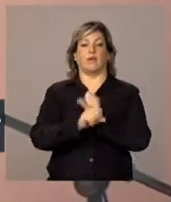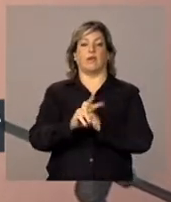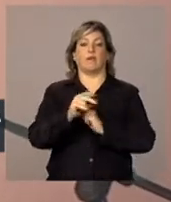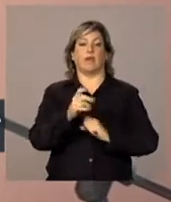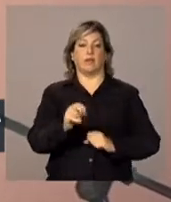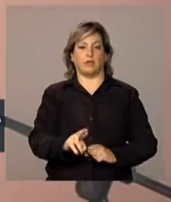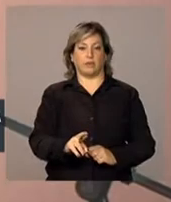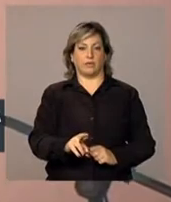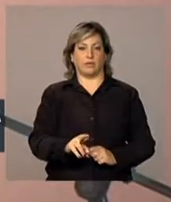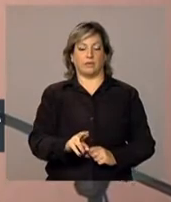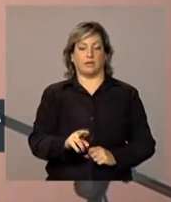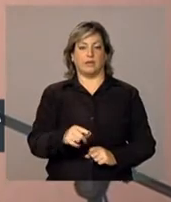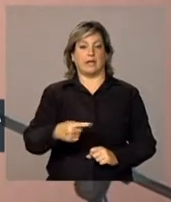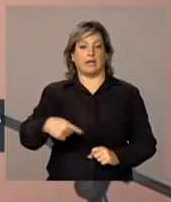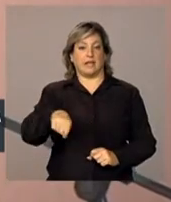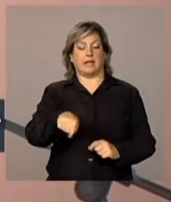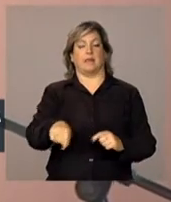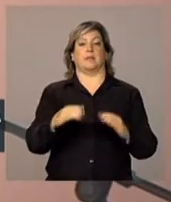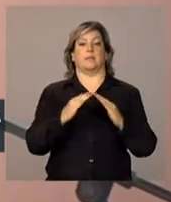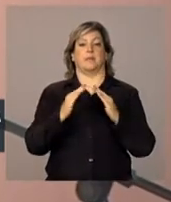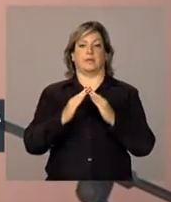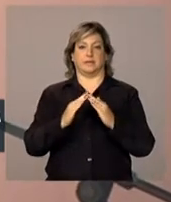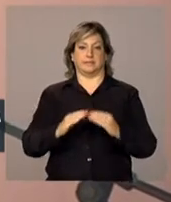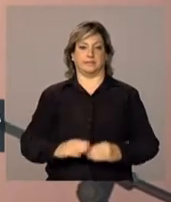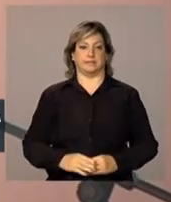valor daquela moradia.